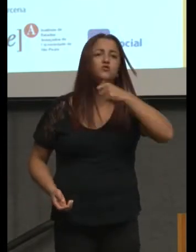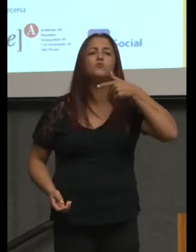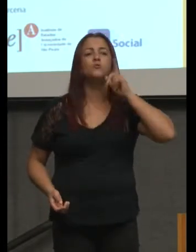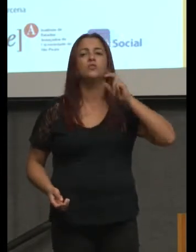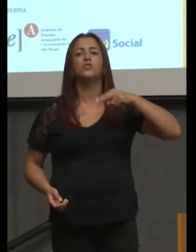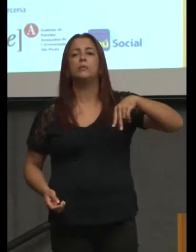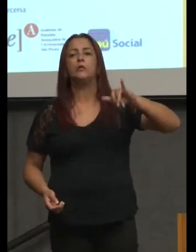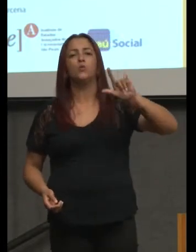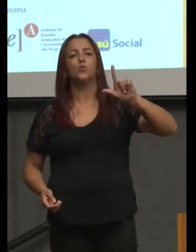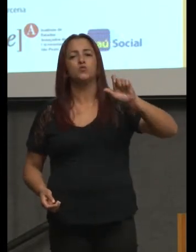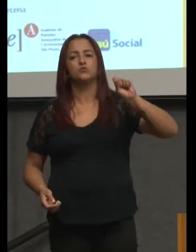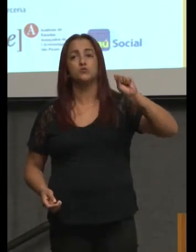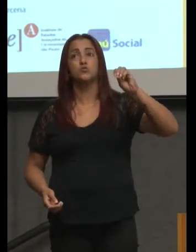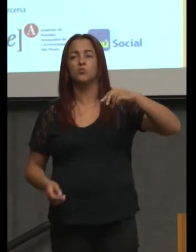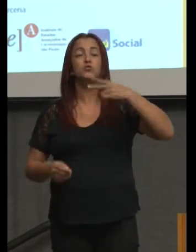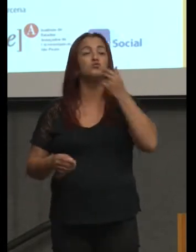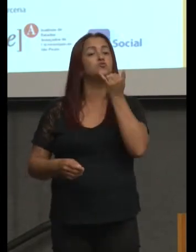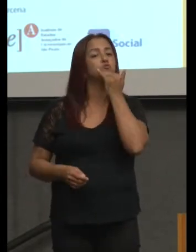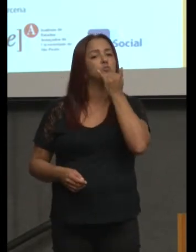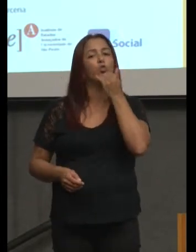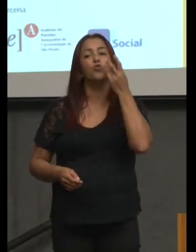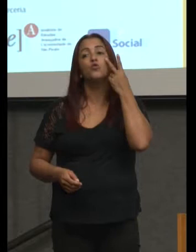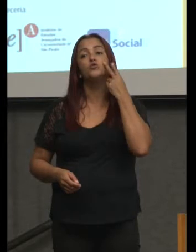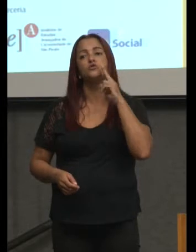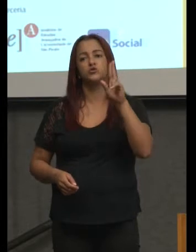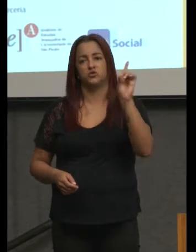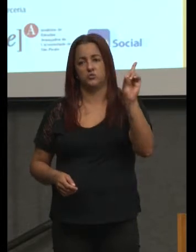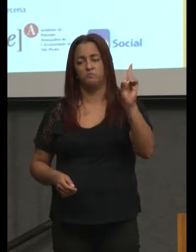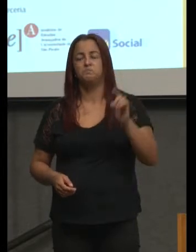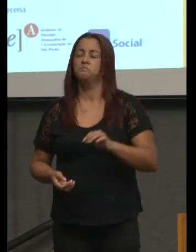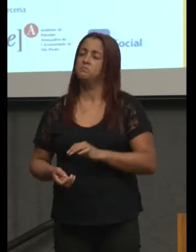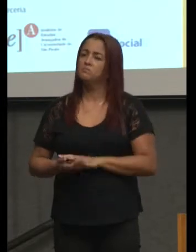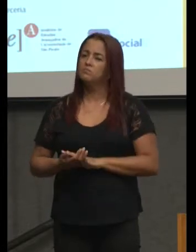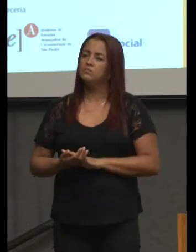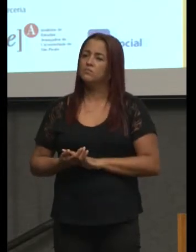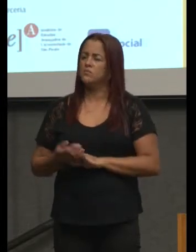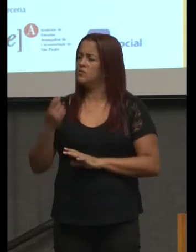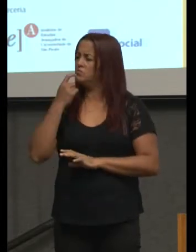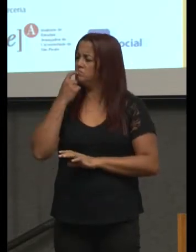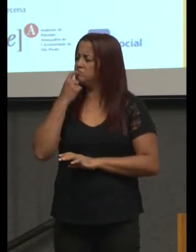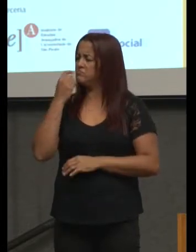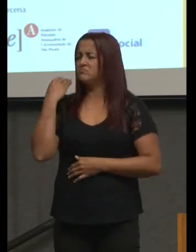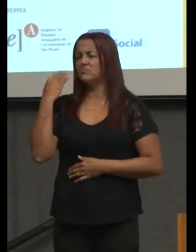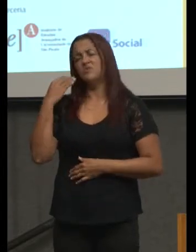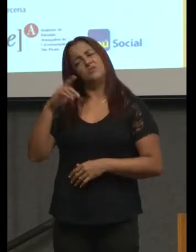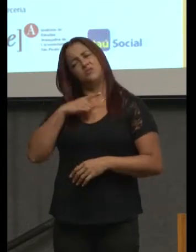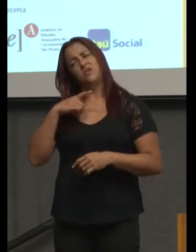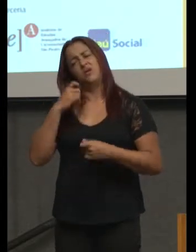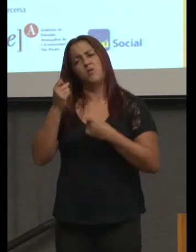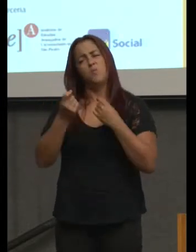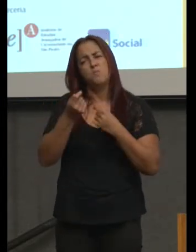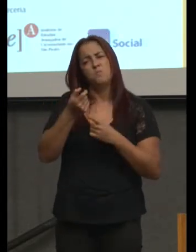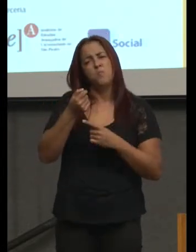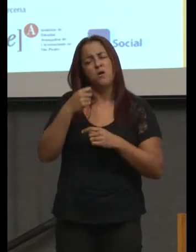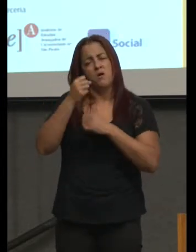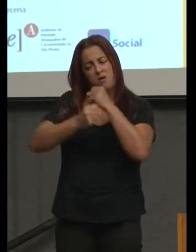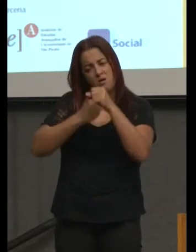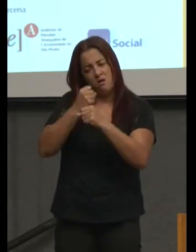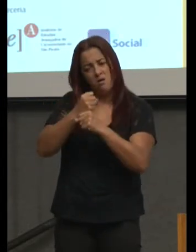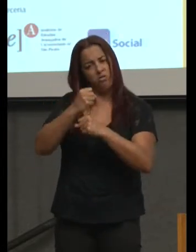há dois dias? O fato... Recentemente, houve um pouco de anos, uma mudança na